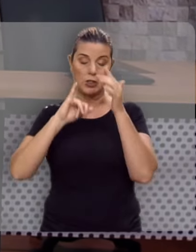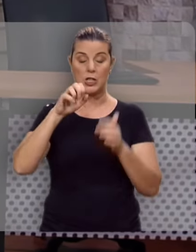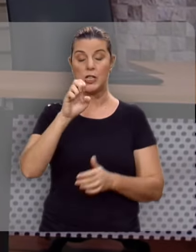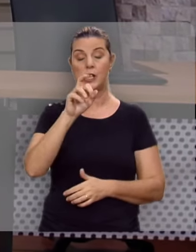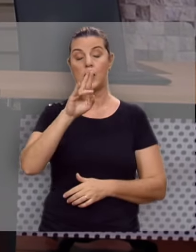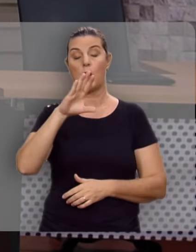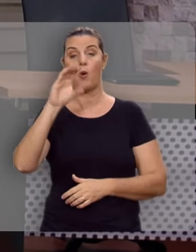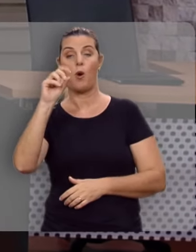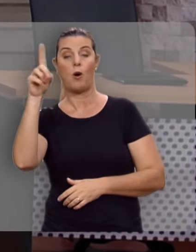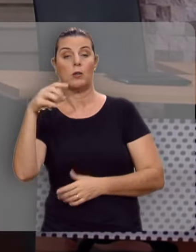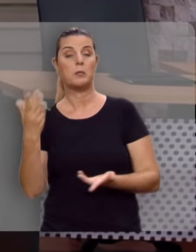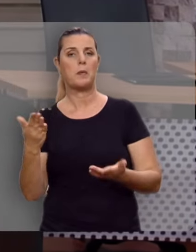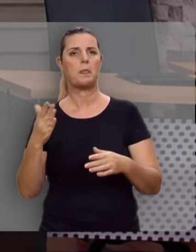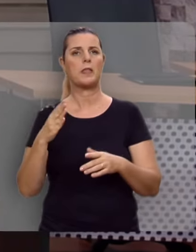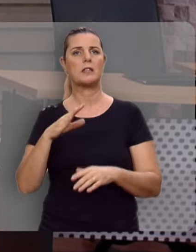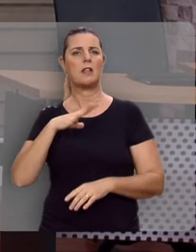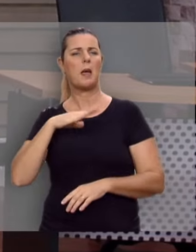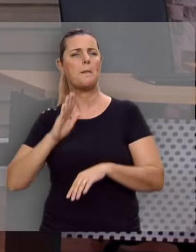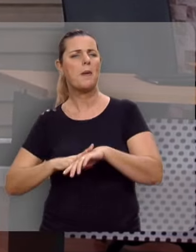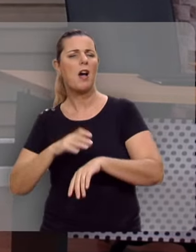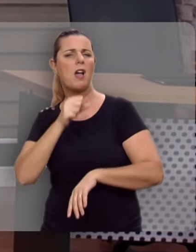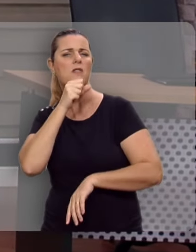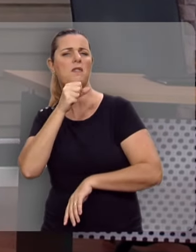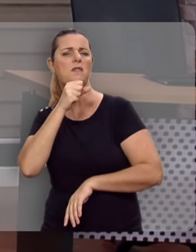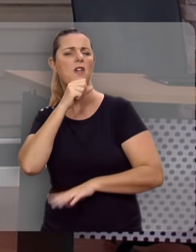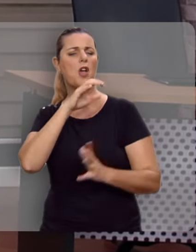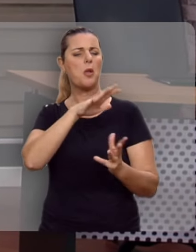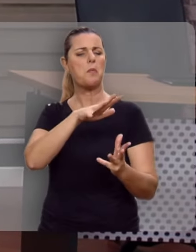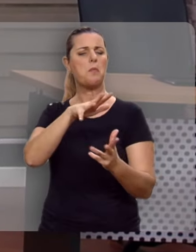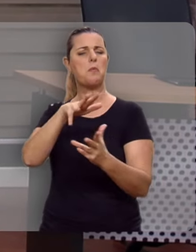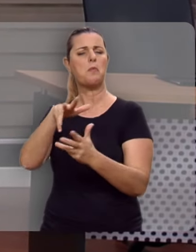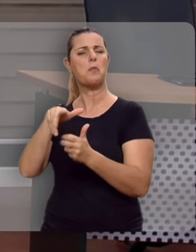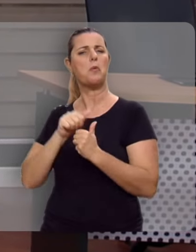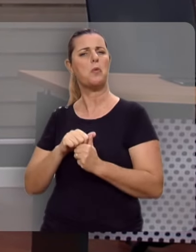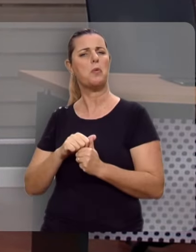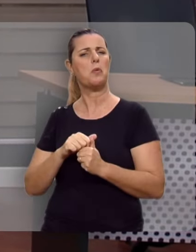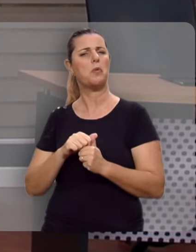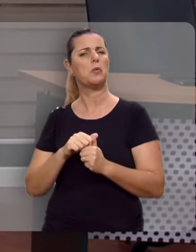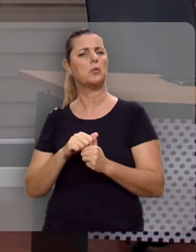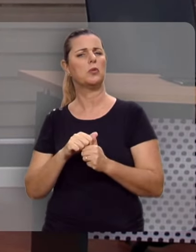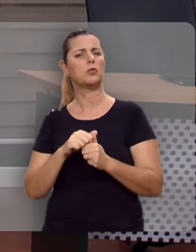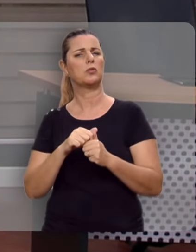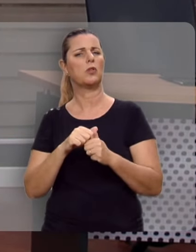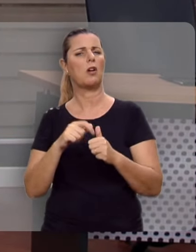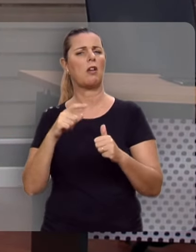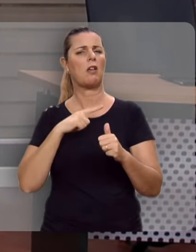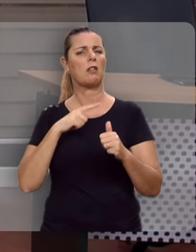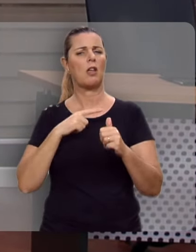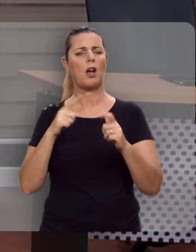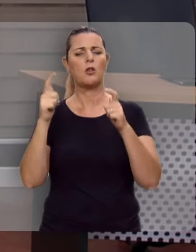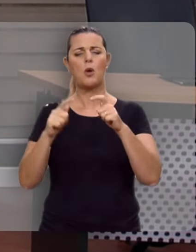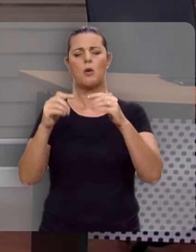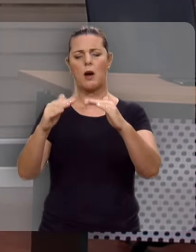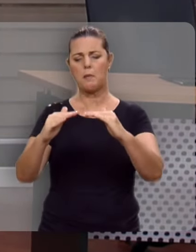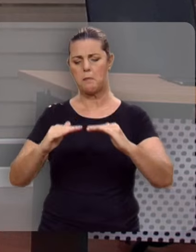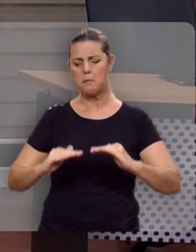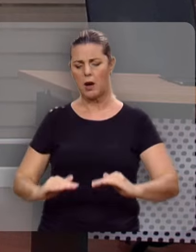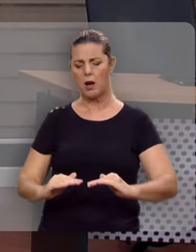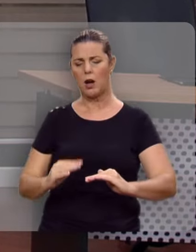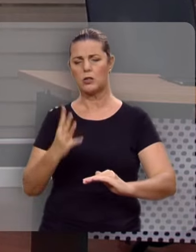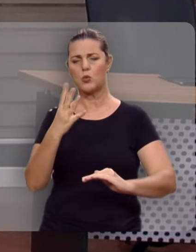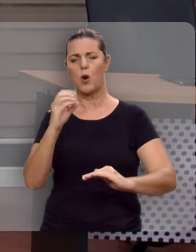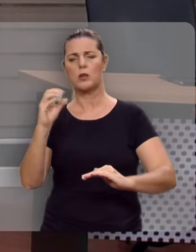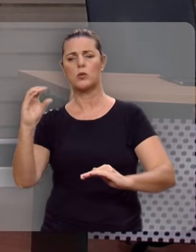mundo, a cidade que fica no lugar mais baixo do planeta, a 400